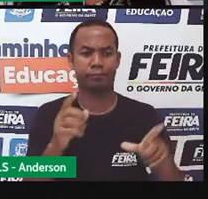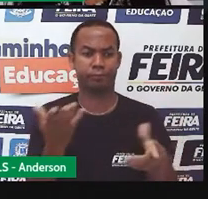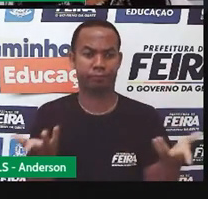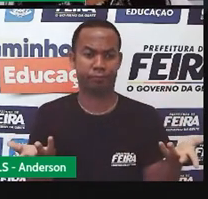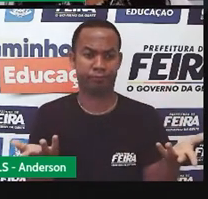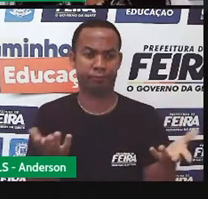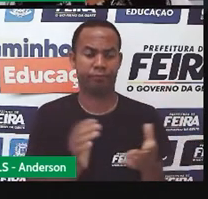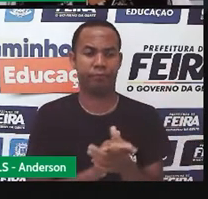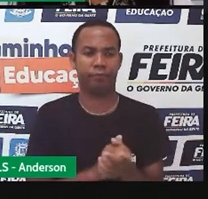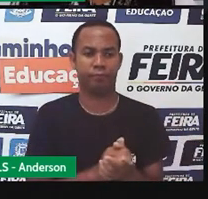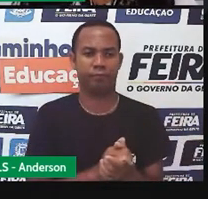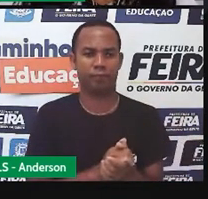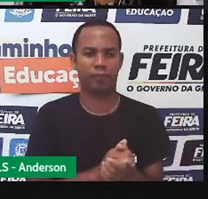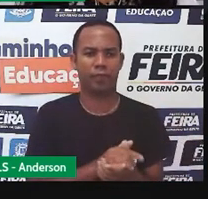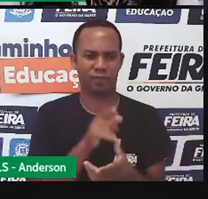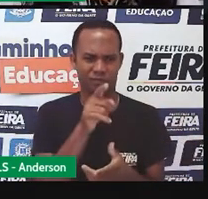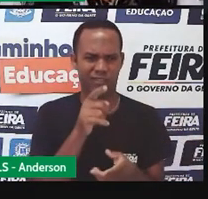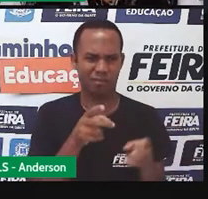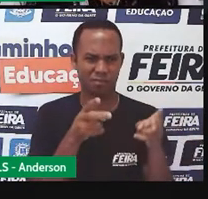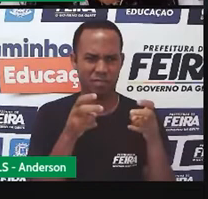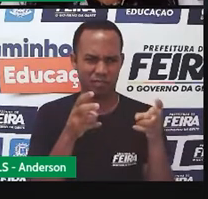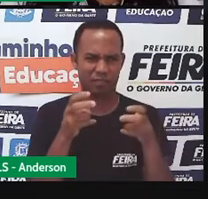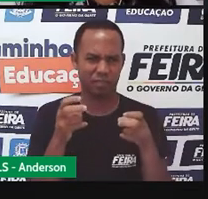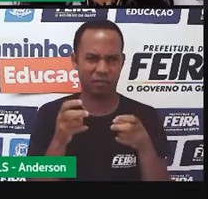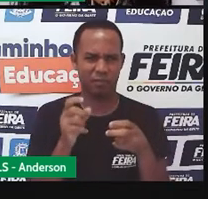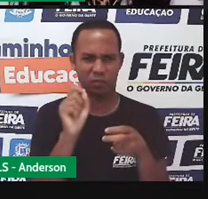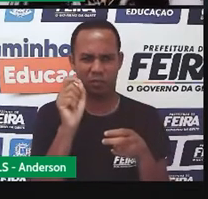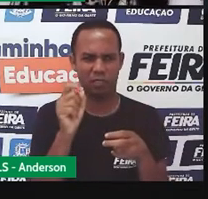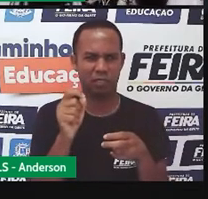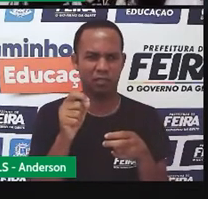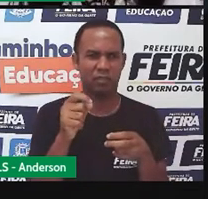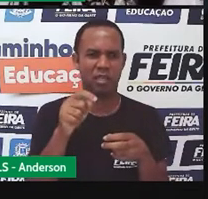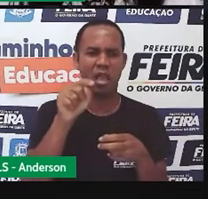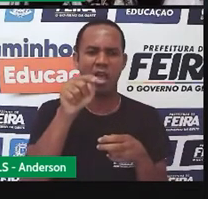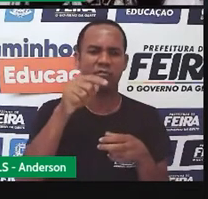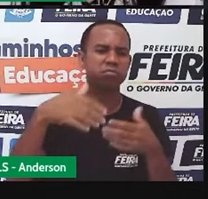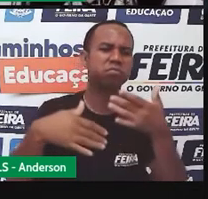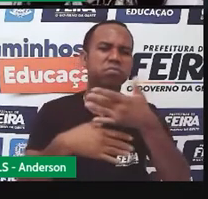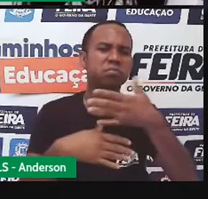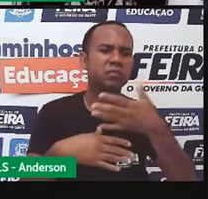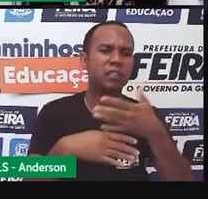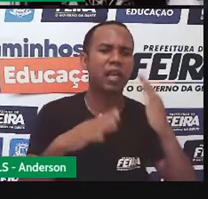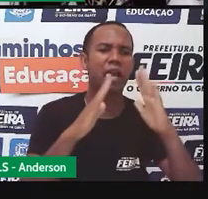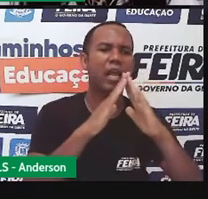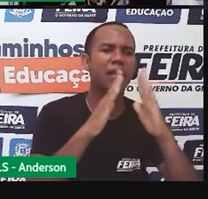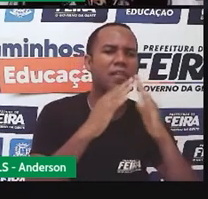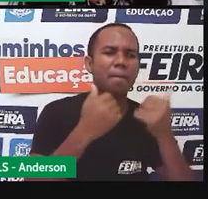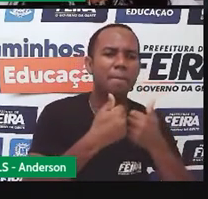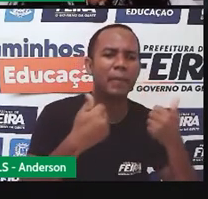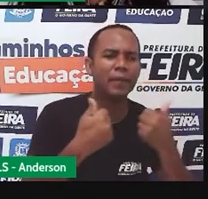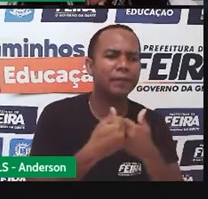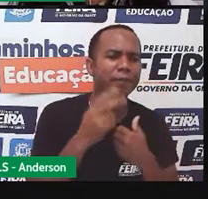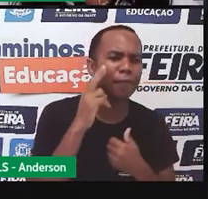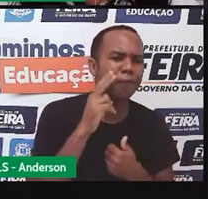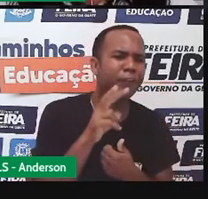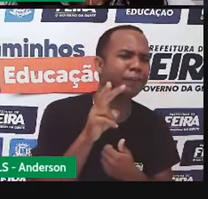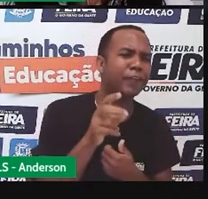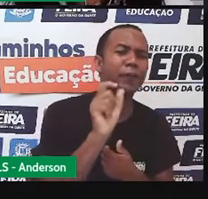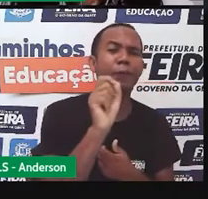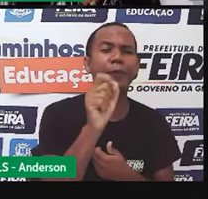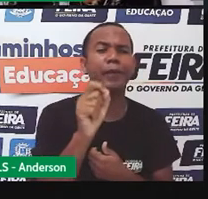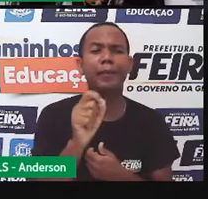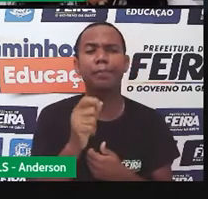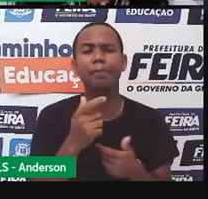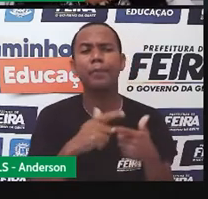O que você observa? Como eu falei, eu vi um número de animais aumentar pelas